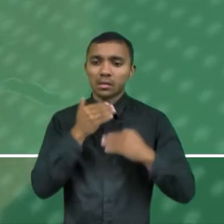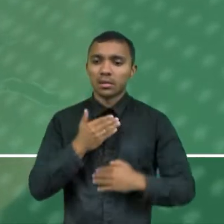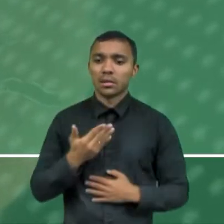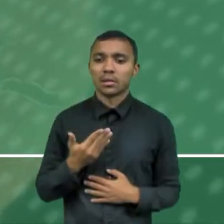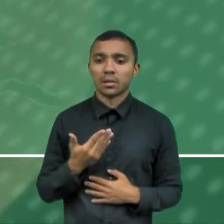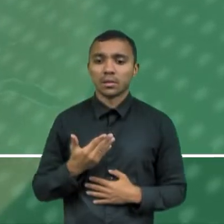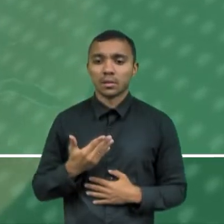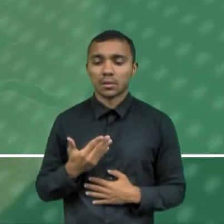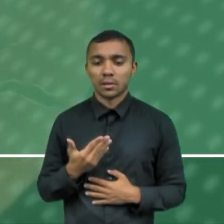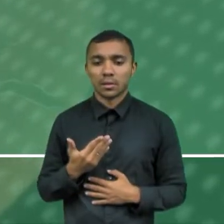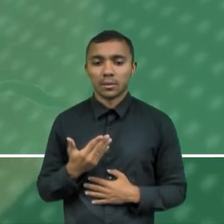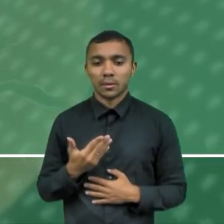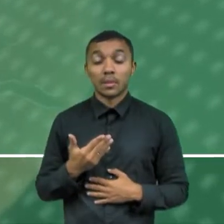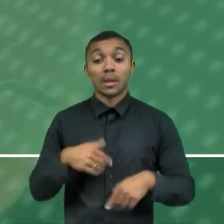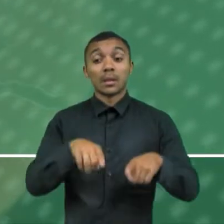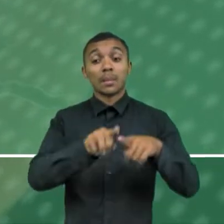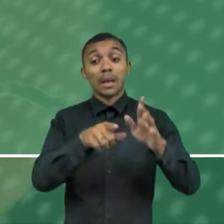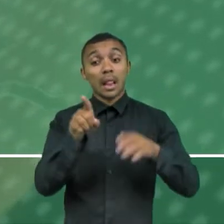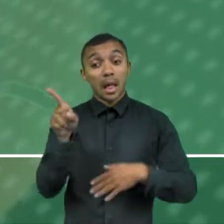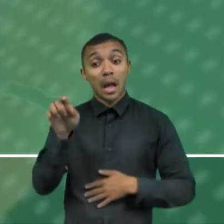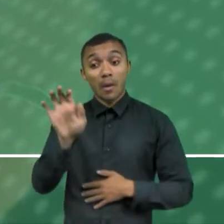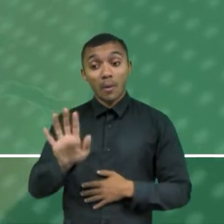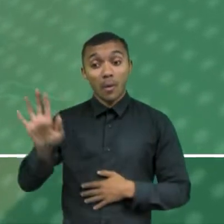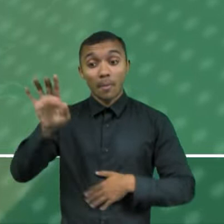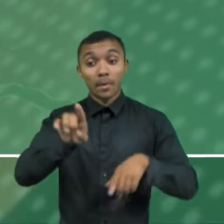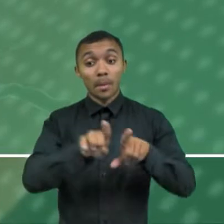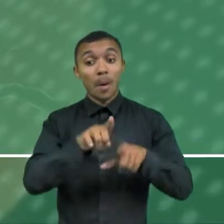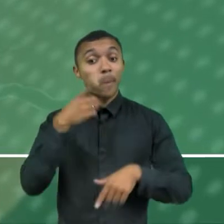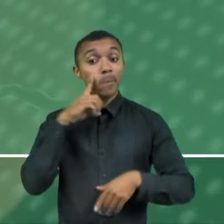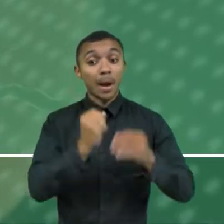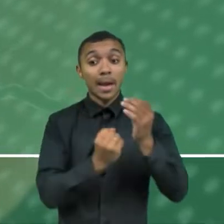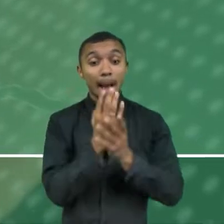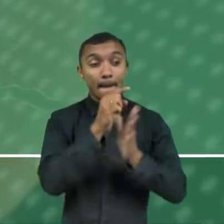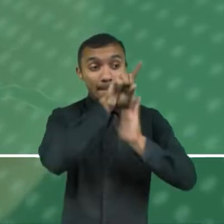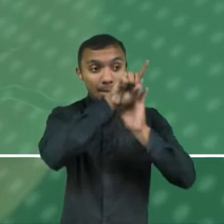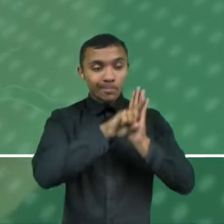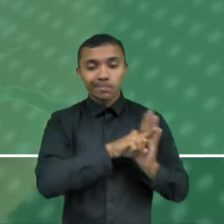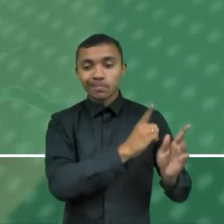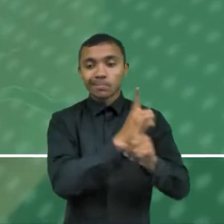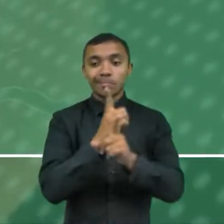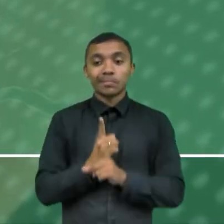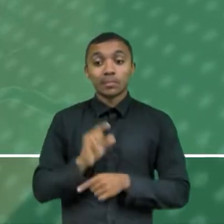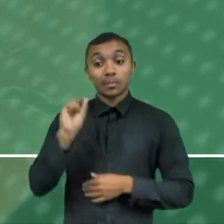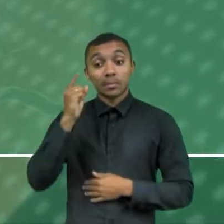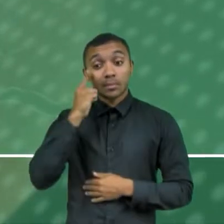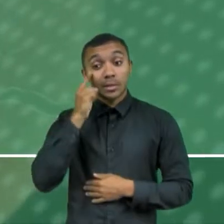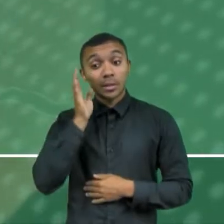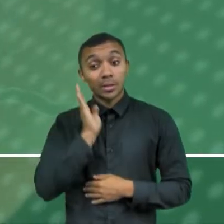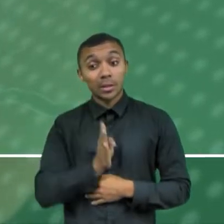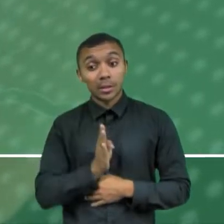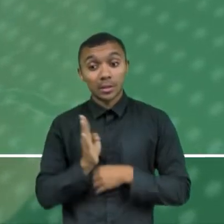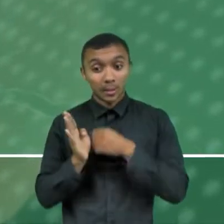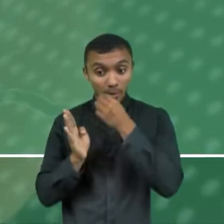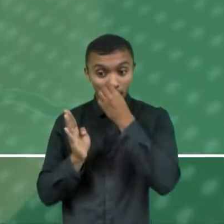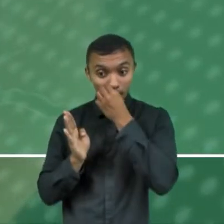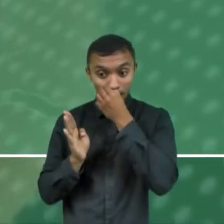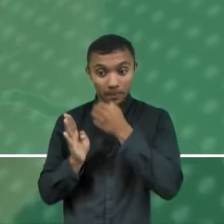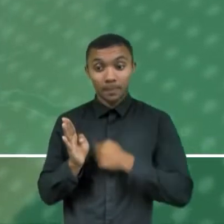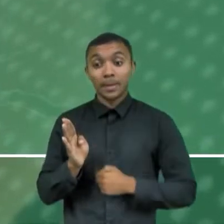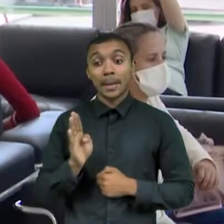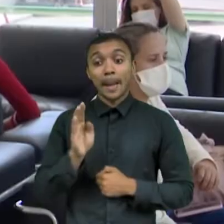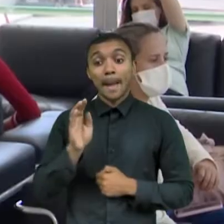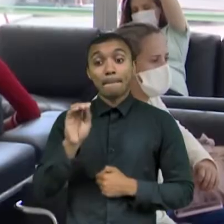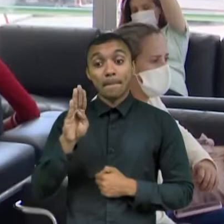científicas produzidas na Europa e nos Estados Unidos mostram um caso de SAF para cada mil nascidos